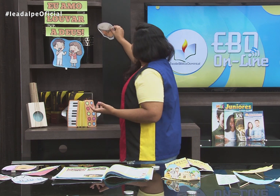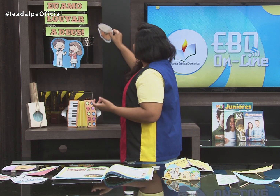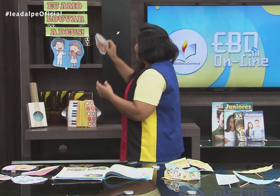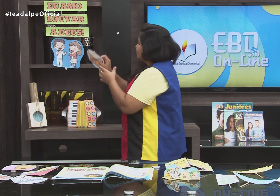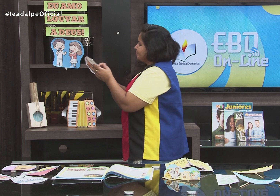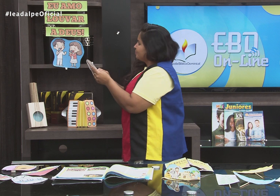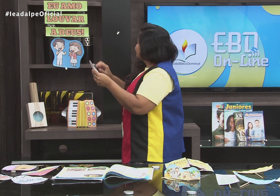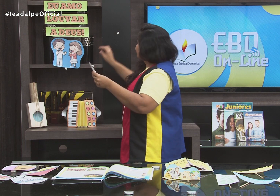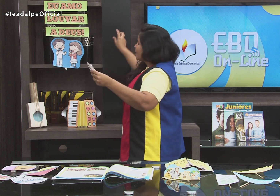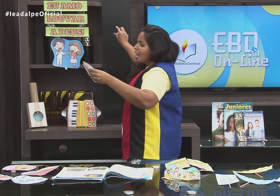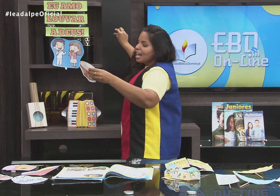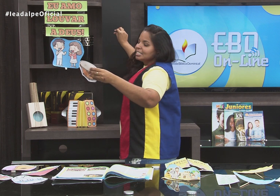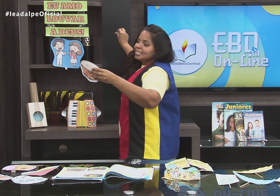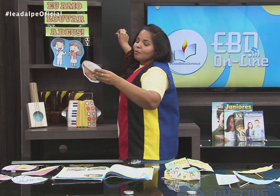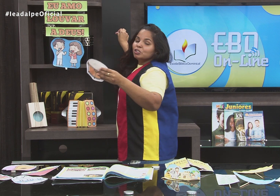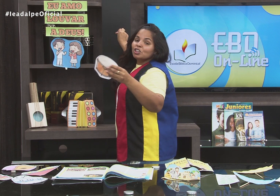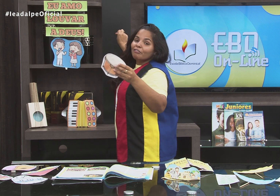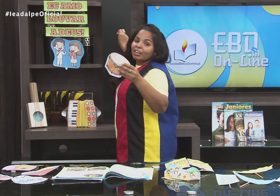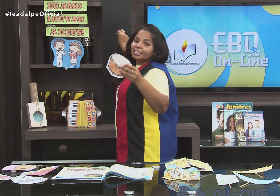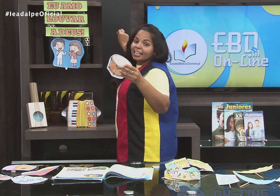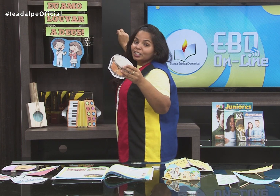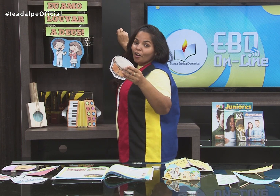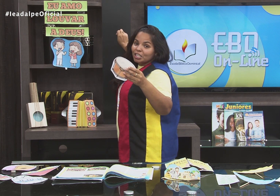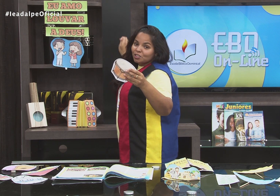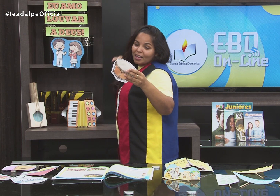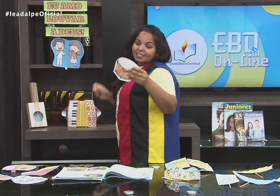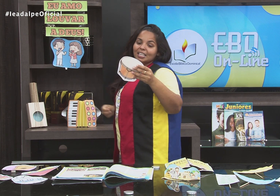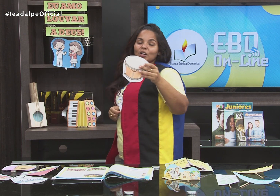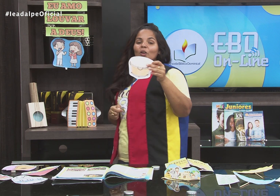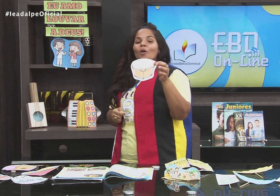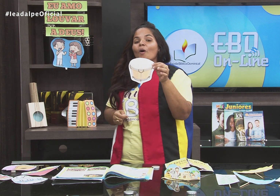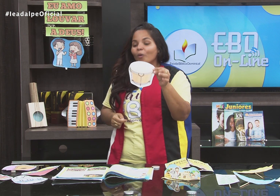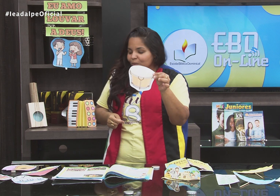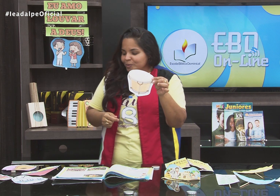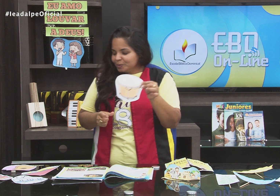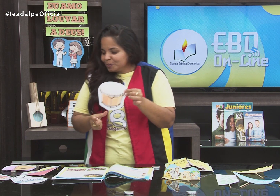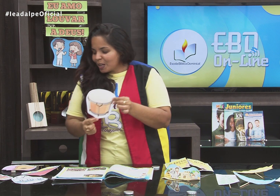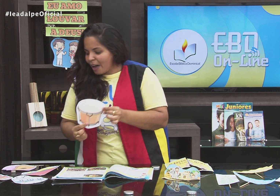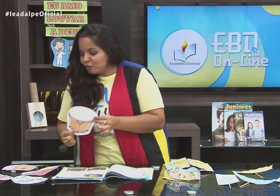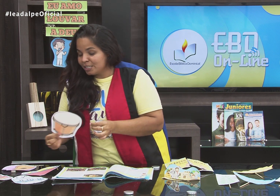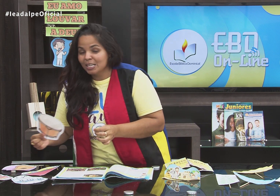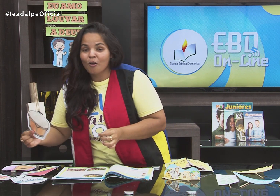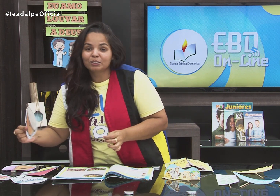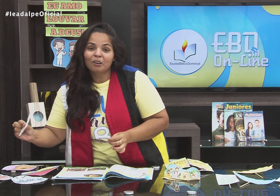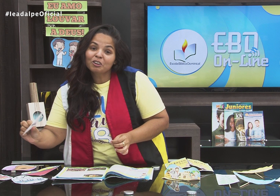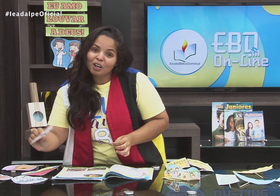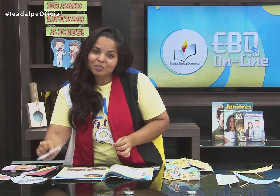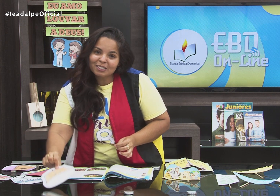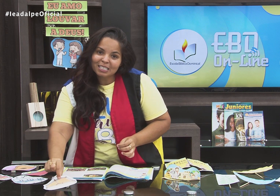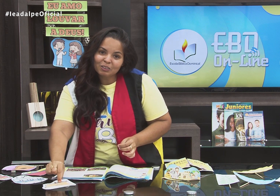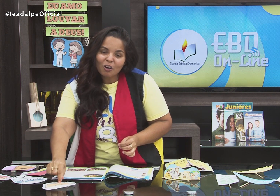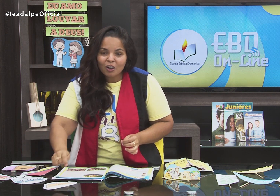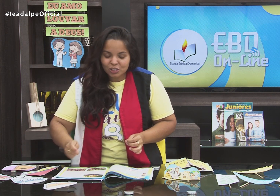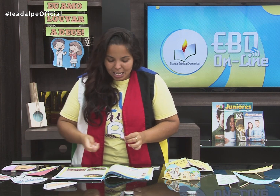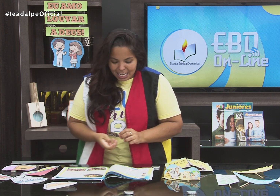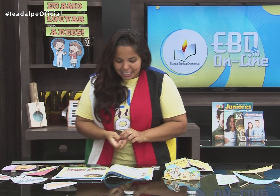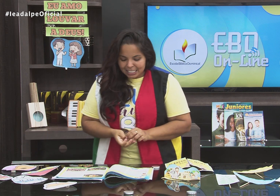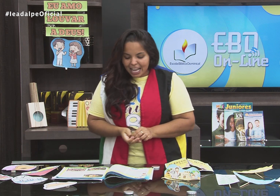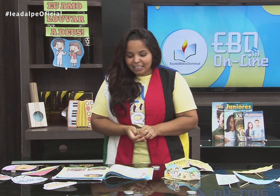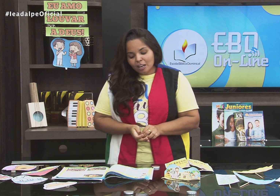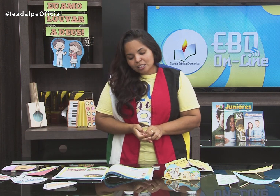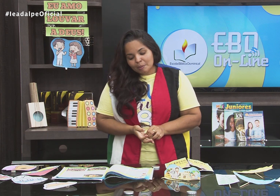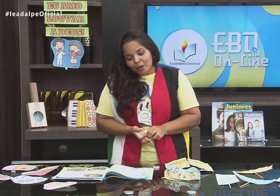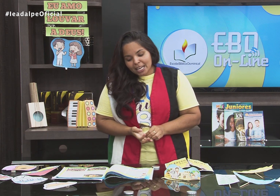Olha só! Salmos 92, versículo 1. É onde se encontra o nosso versículo hoje.